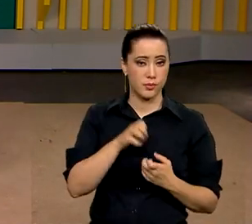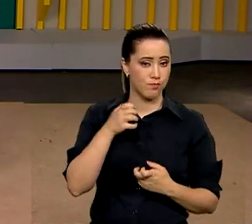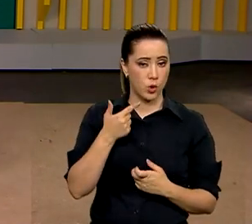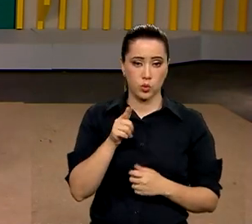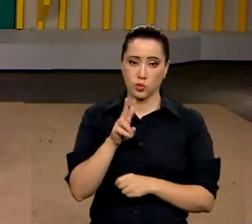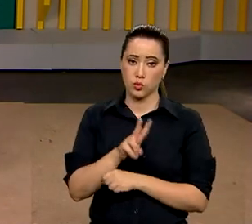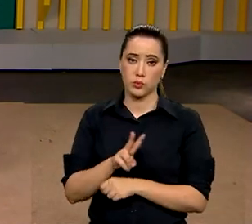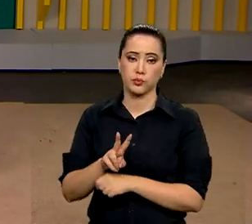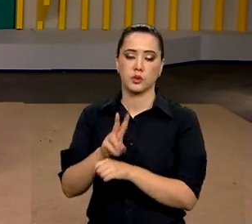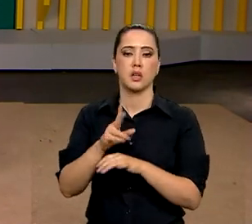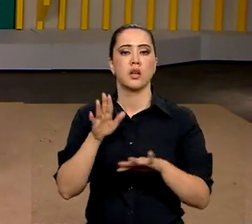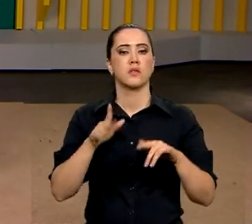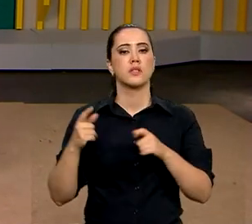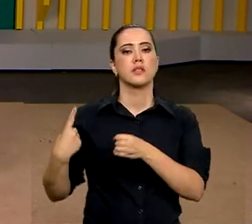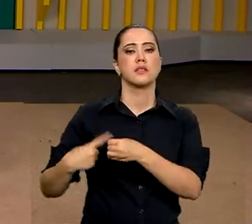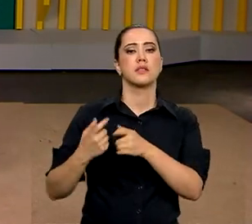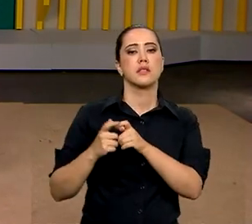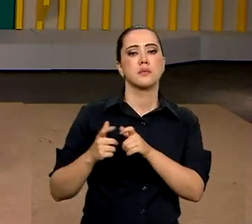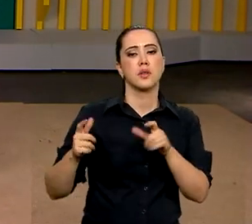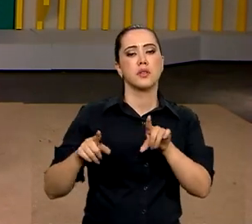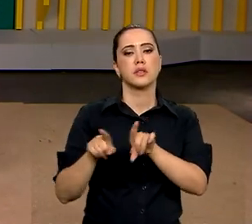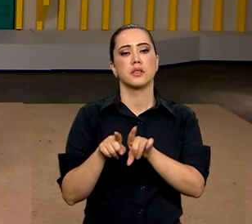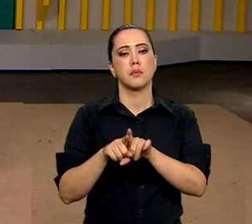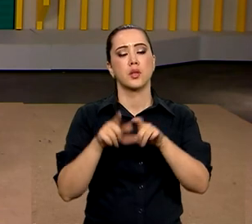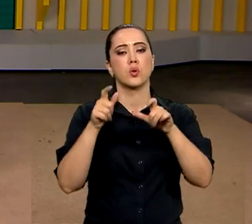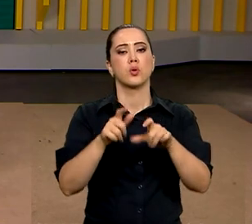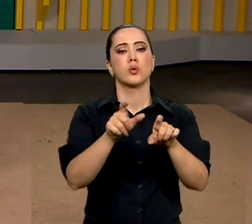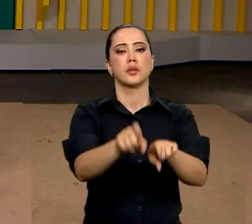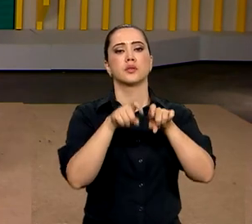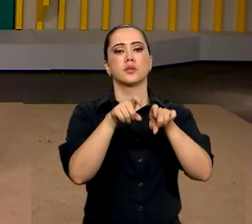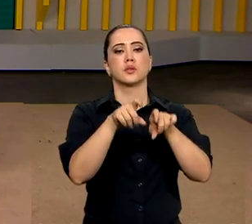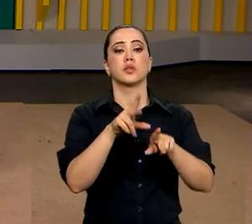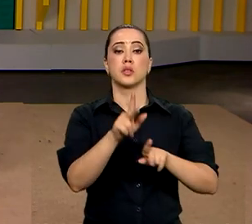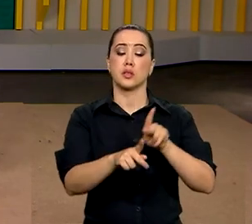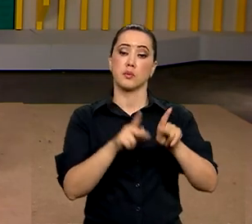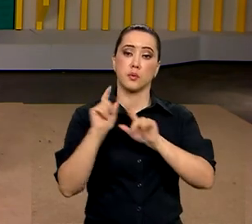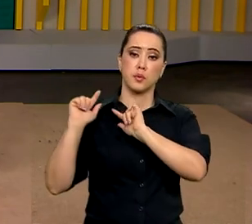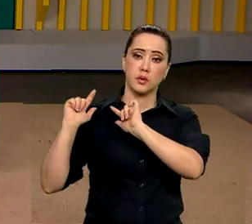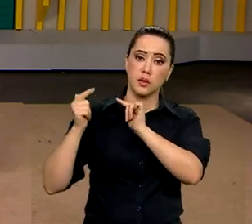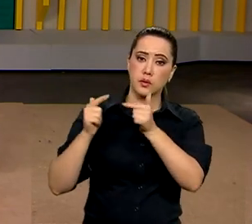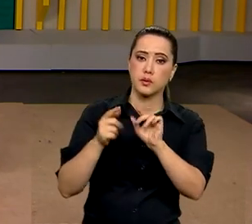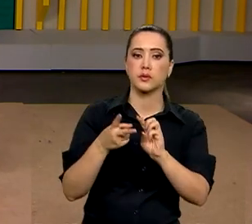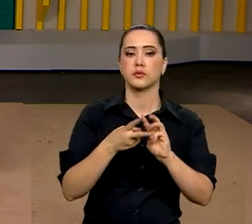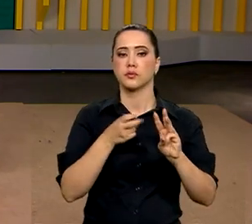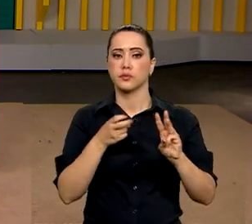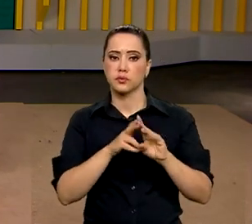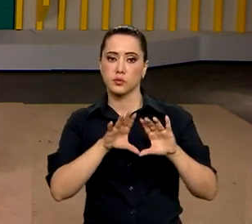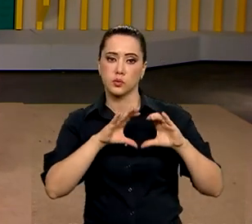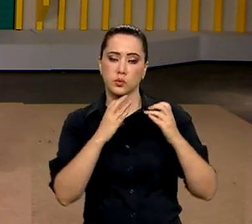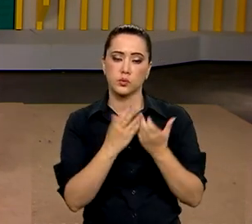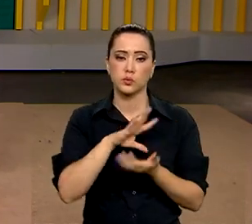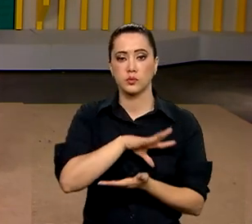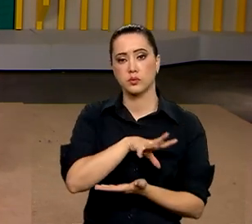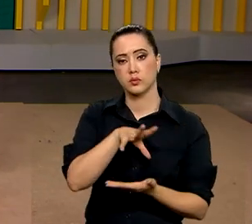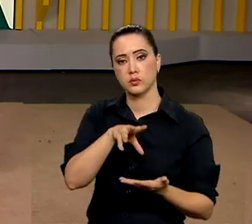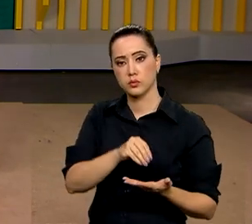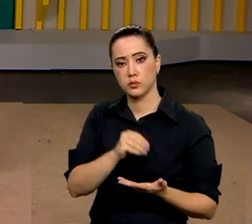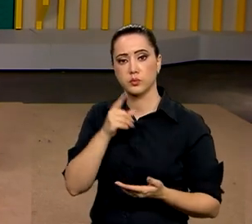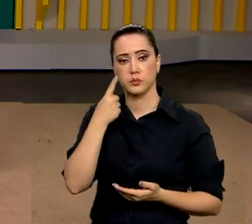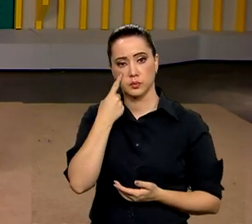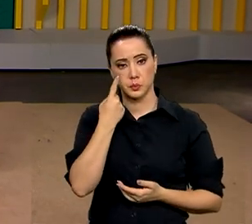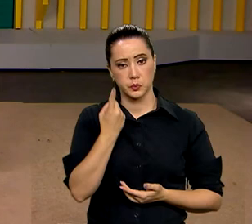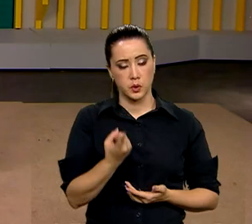apenas nos grandes centros urbanos, mas também nas áreas rurais, entre as populações tradicionais, indígenas e comunidades